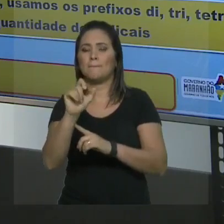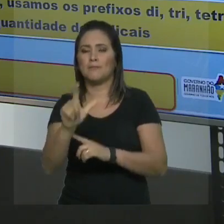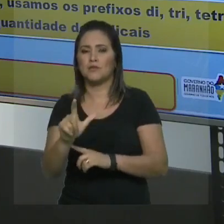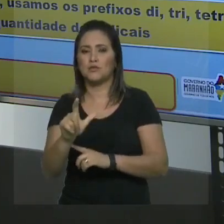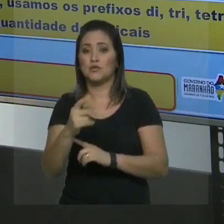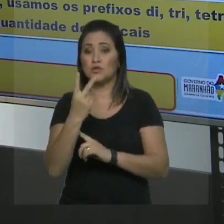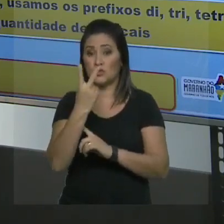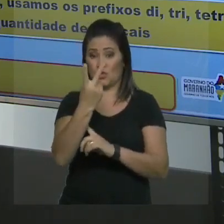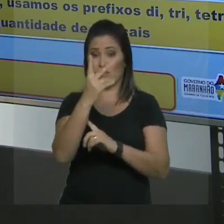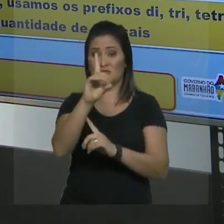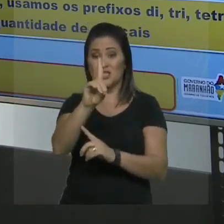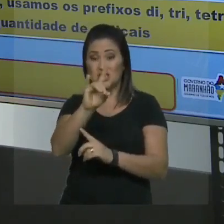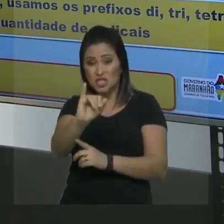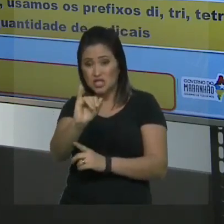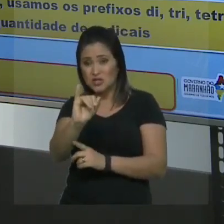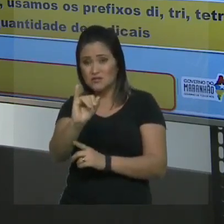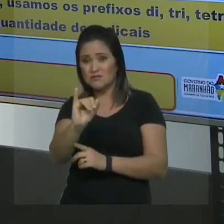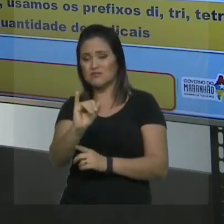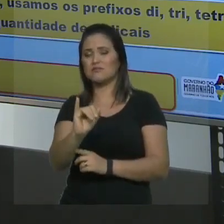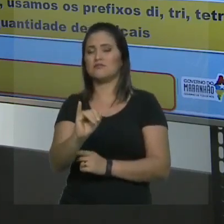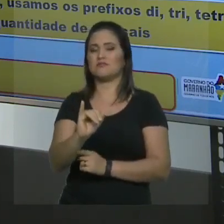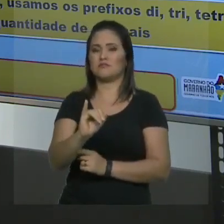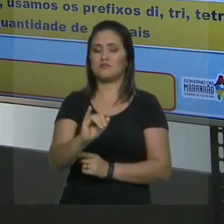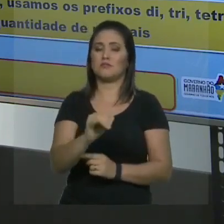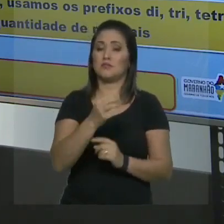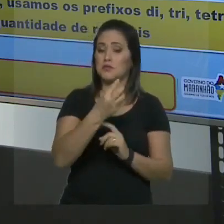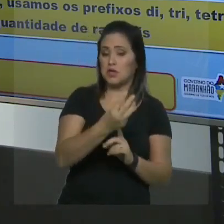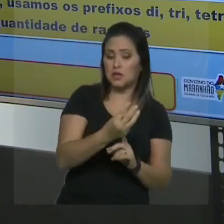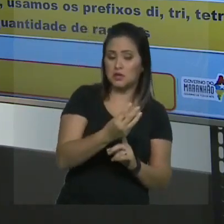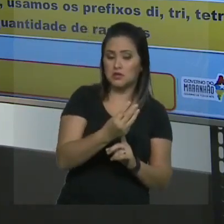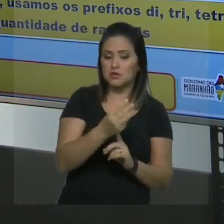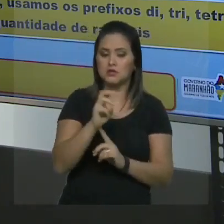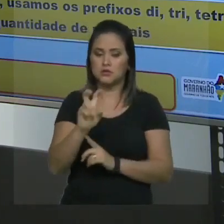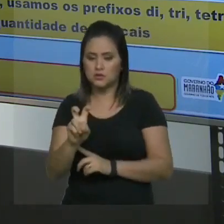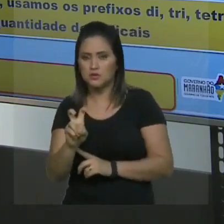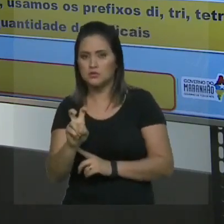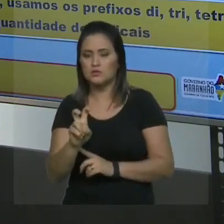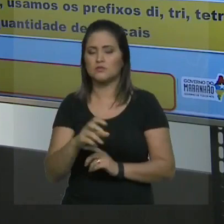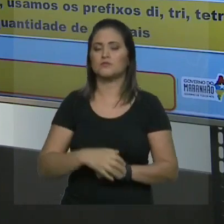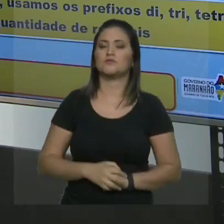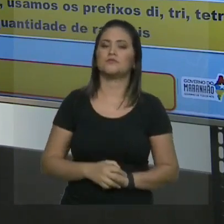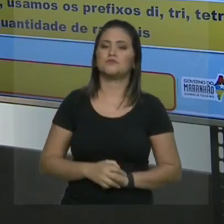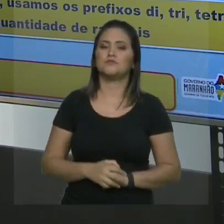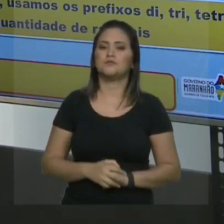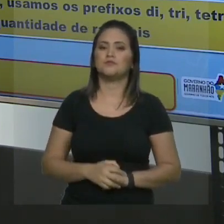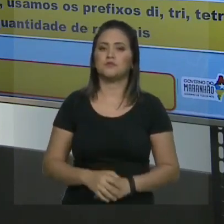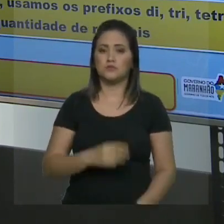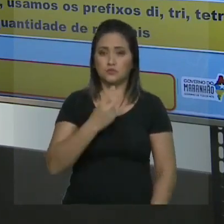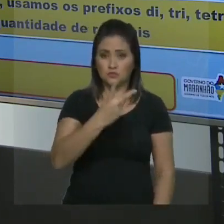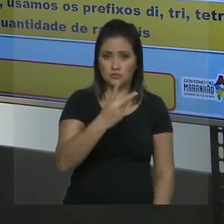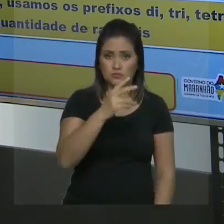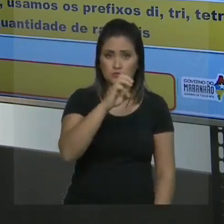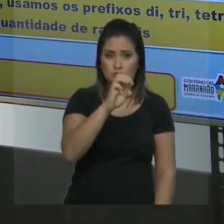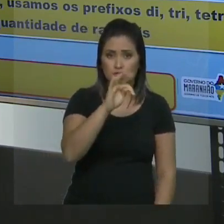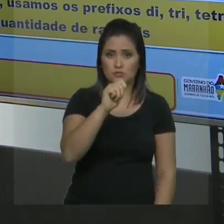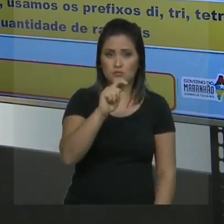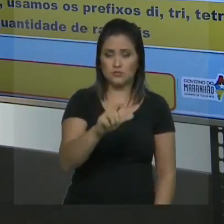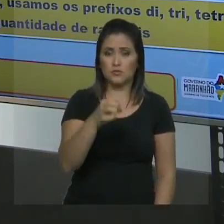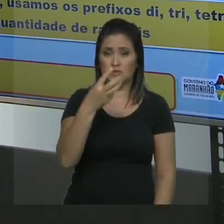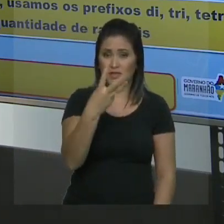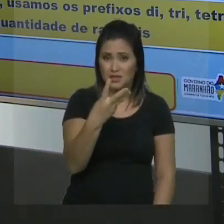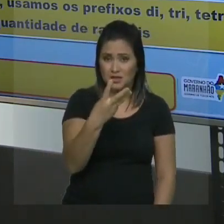dois radicais metil, um no carbono 3, outro no carbono 5. Então, vamos lá. 2 etil, 3, 5